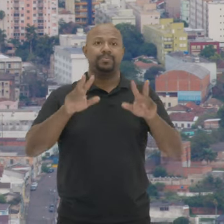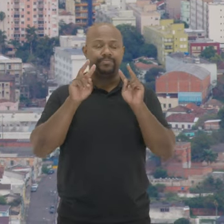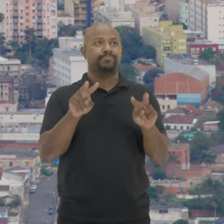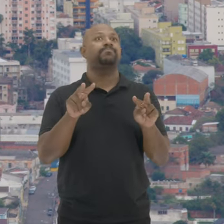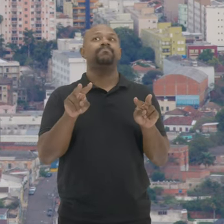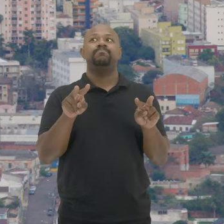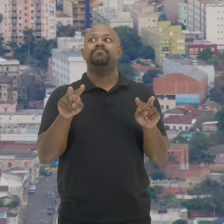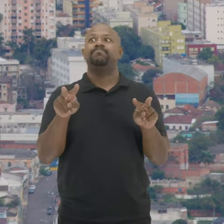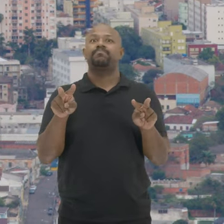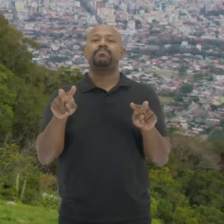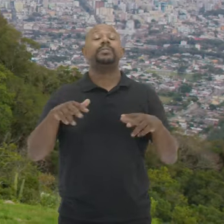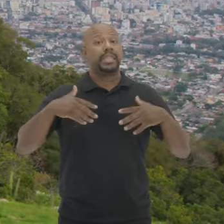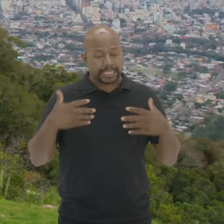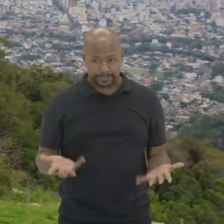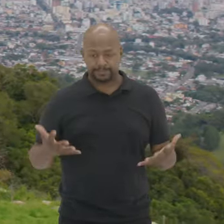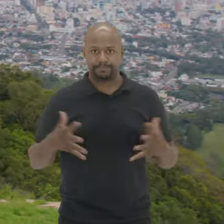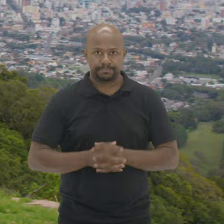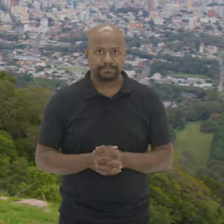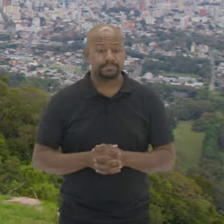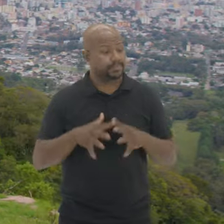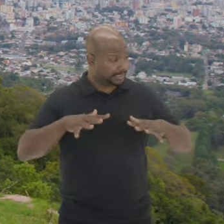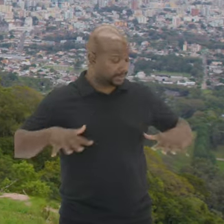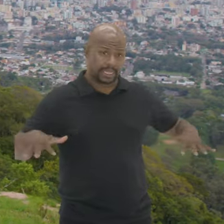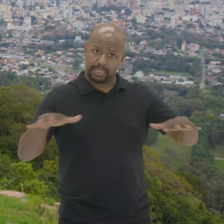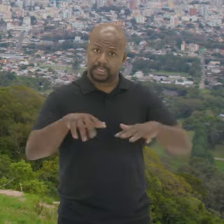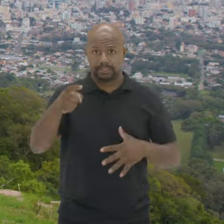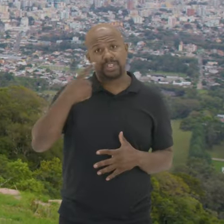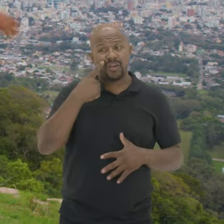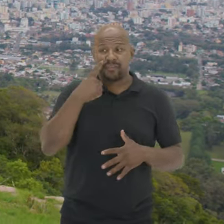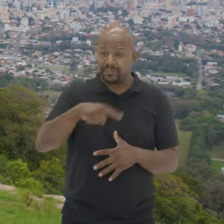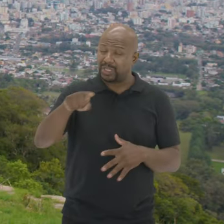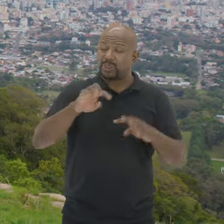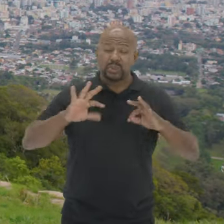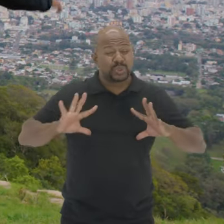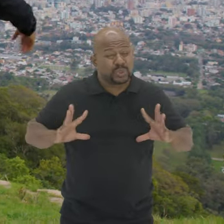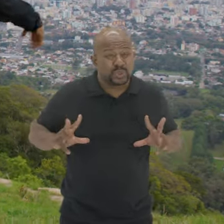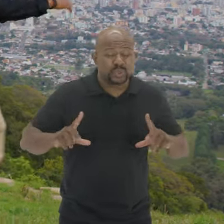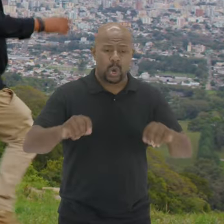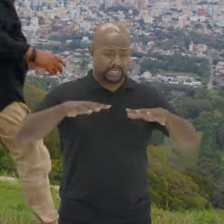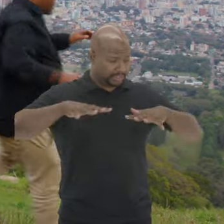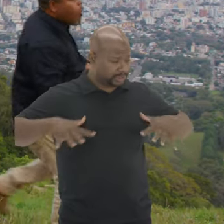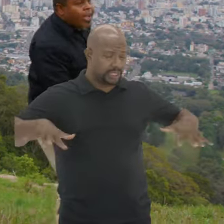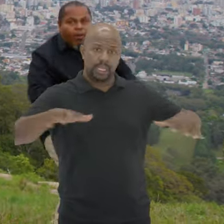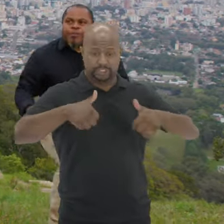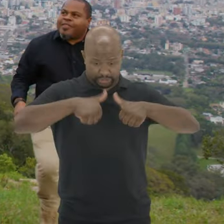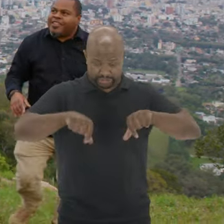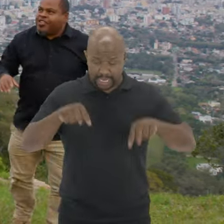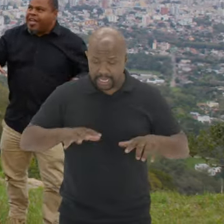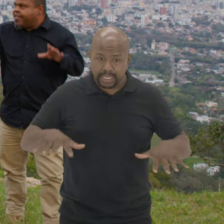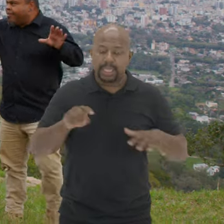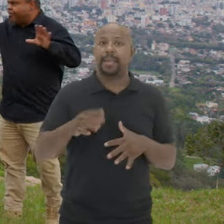Centro da cidade Com avenidas E prédios Então pessoal Isso aqui Que vocês estão vendo E todo esse local